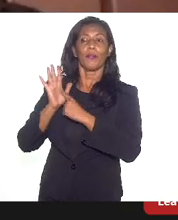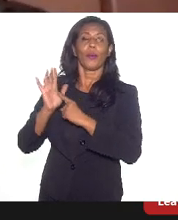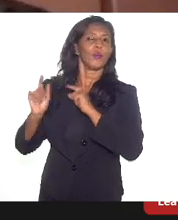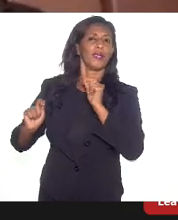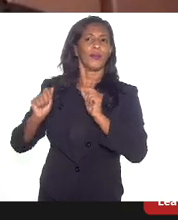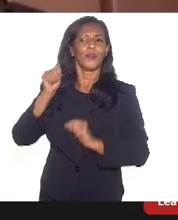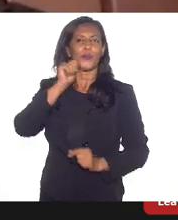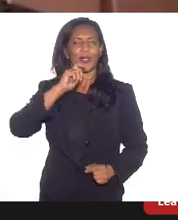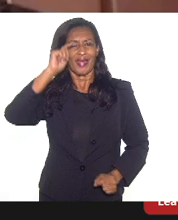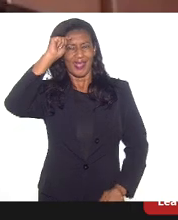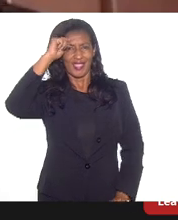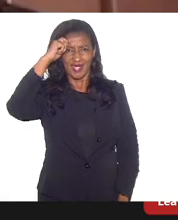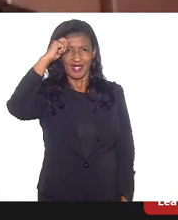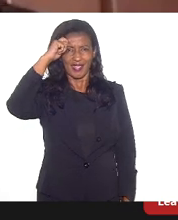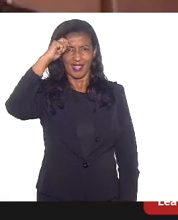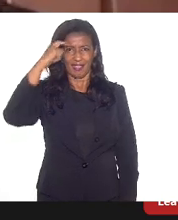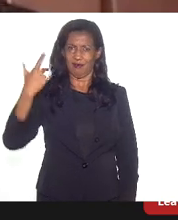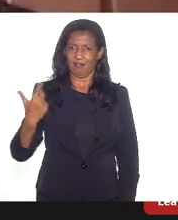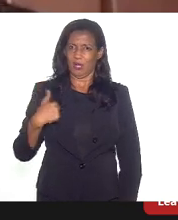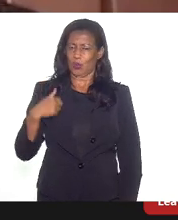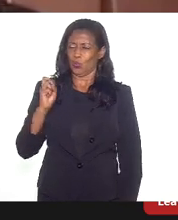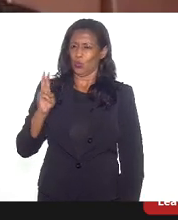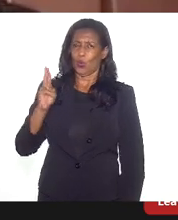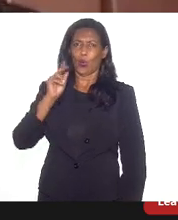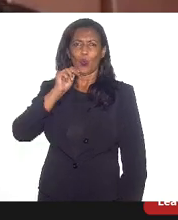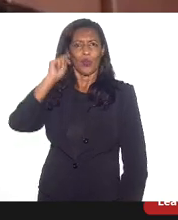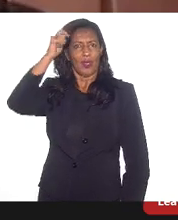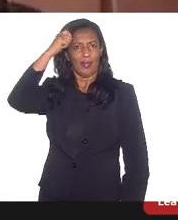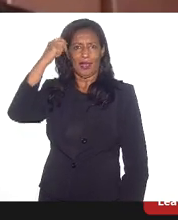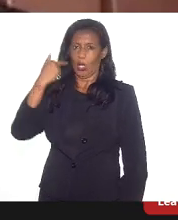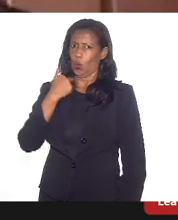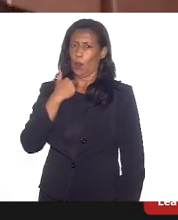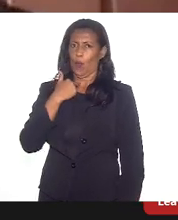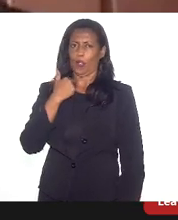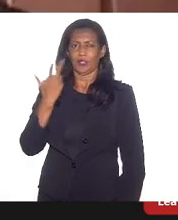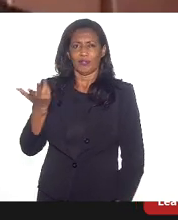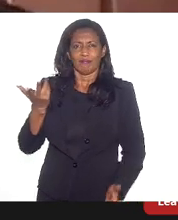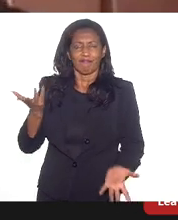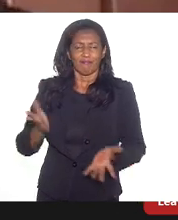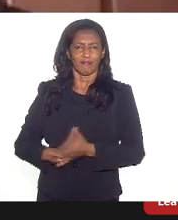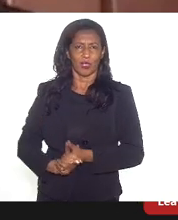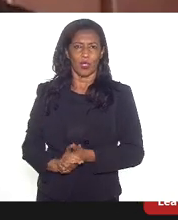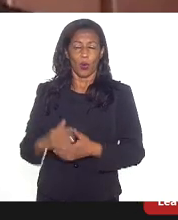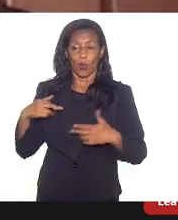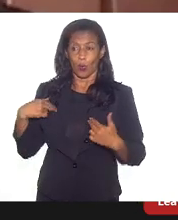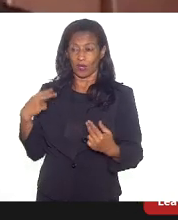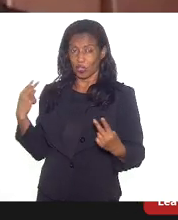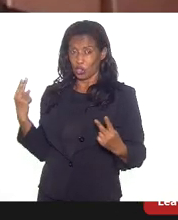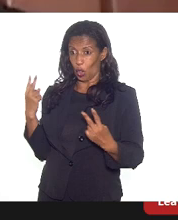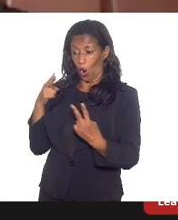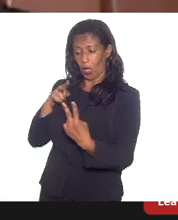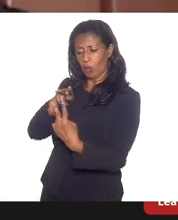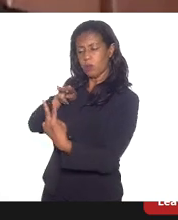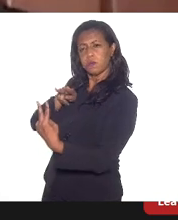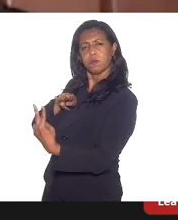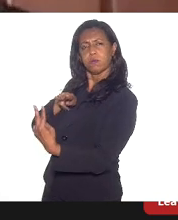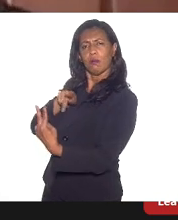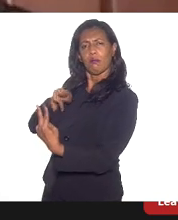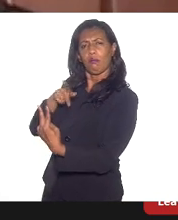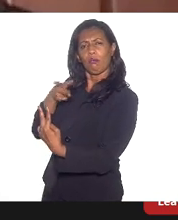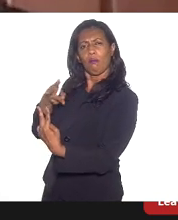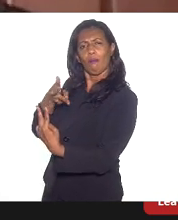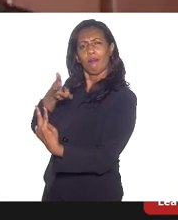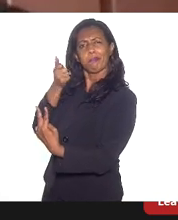sendo mulher negra, não poderia deixar de falar. Quando a gente olha para os marcadores, a gente percebe que as mulheres negras,